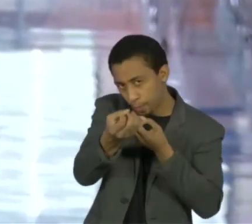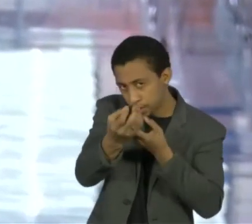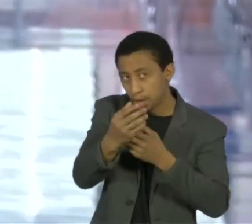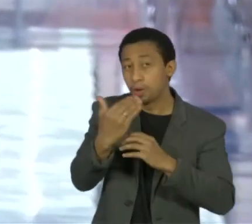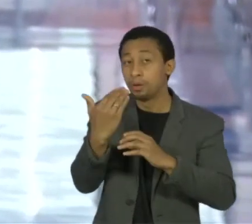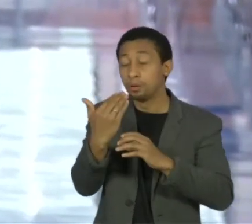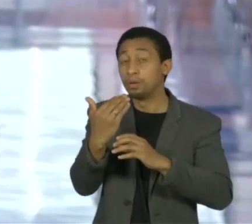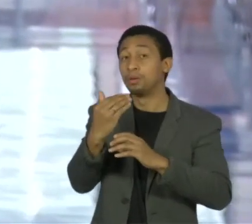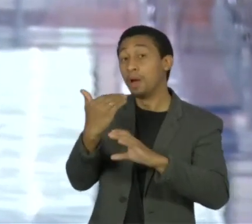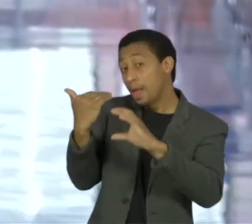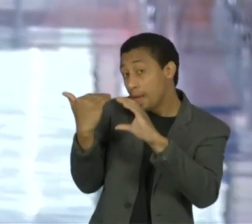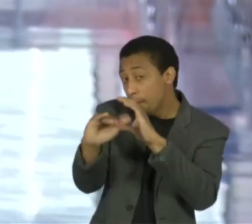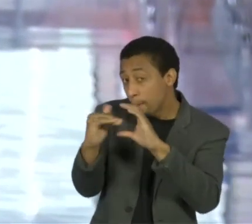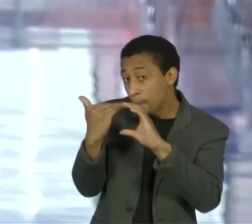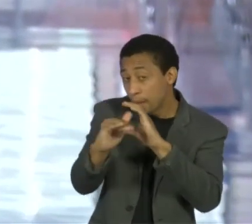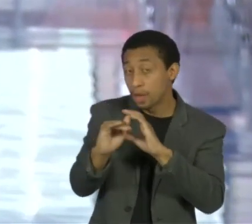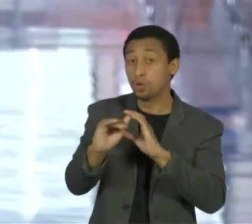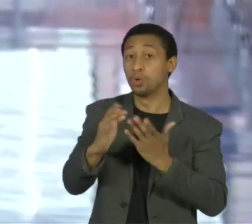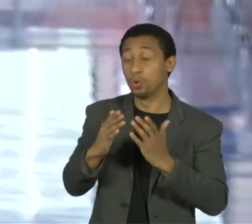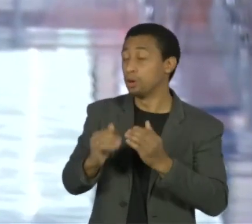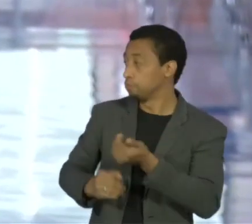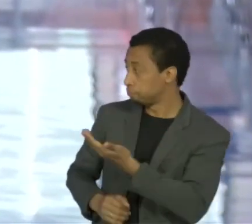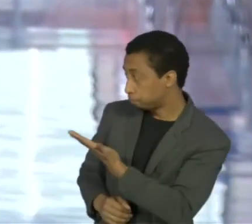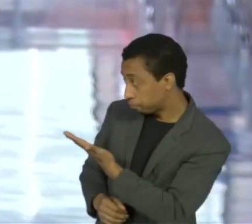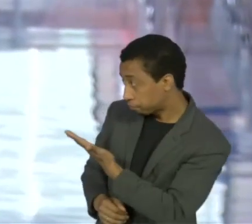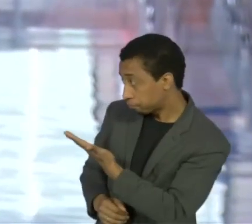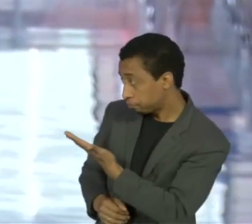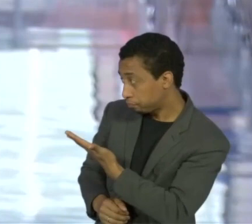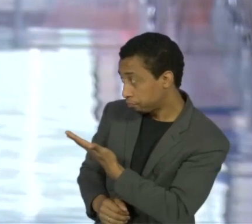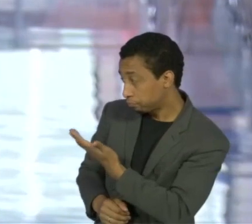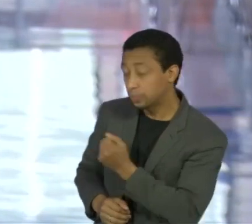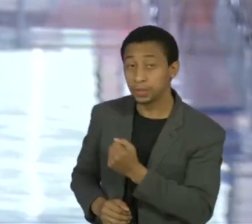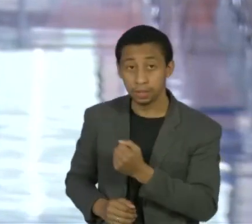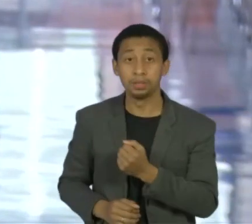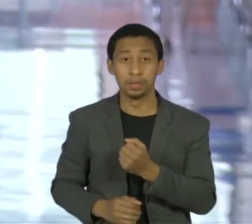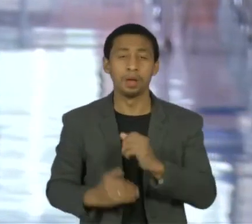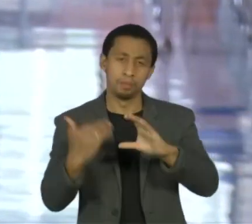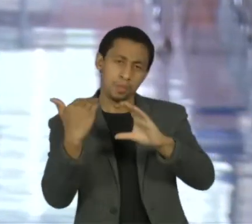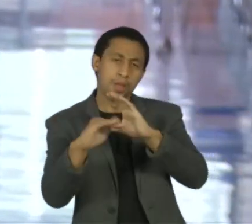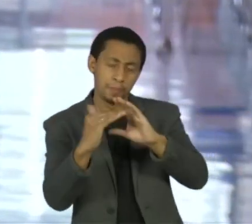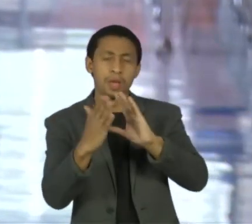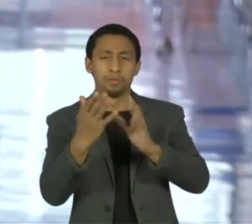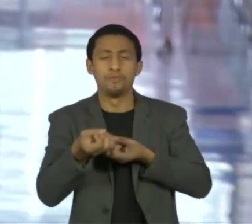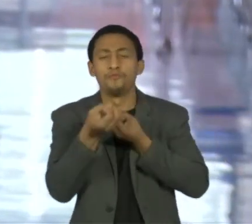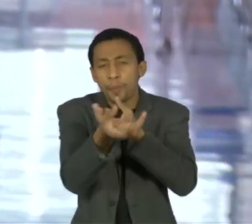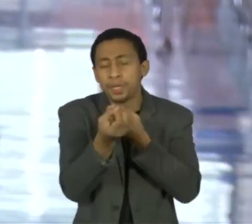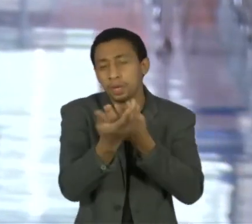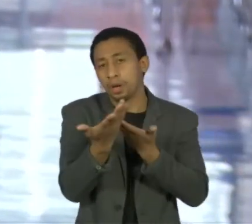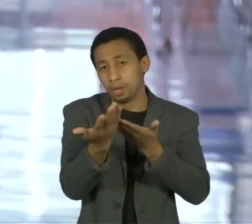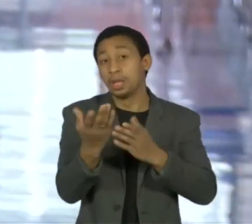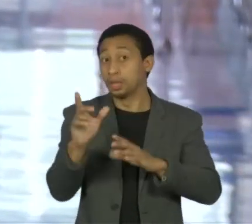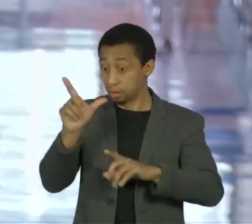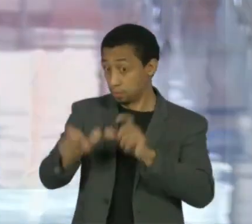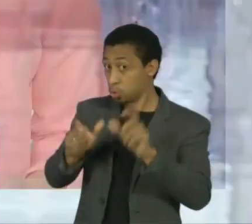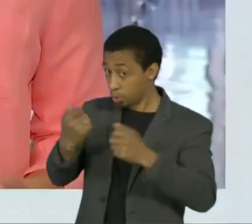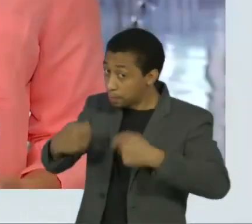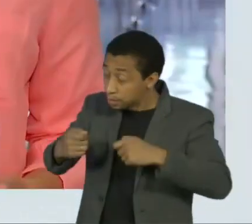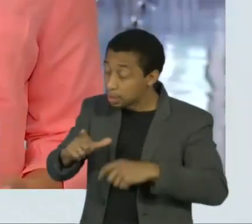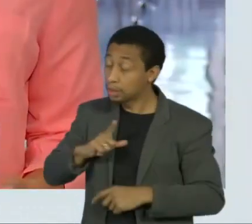para mesabrasil.sescsp.org.br. Tem muita gente precisando. Joyce.